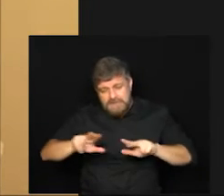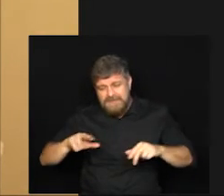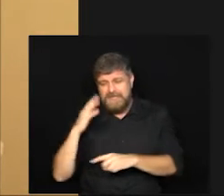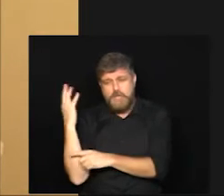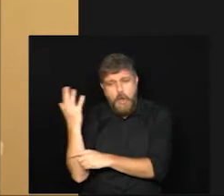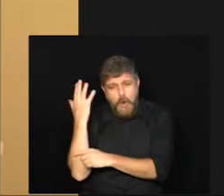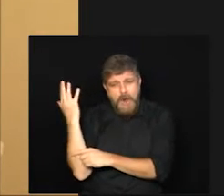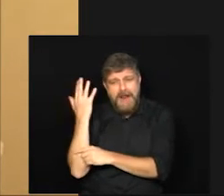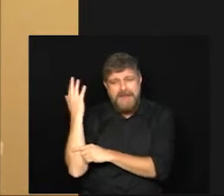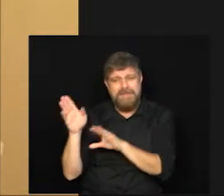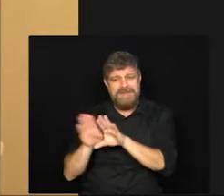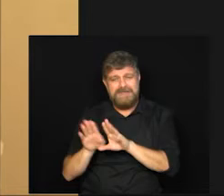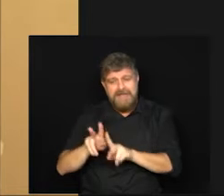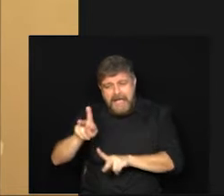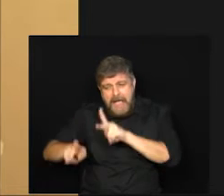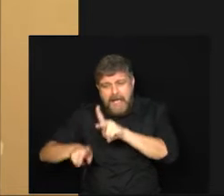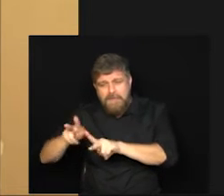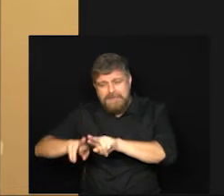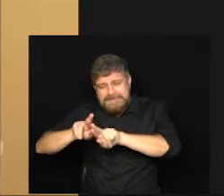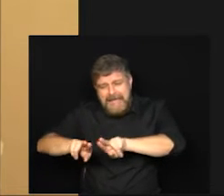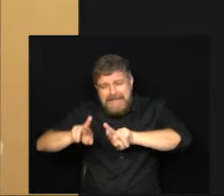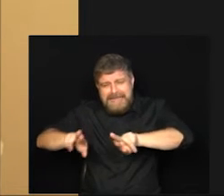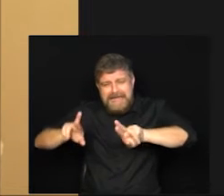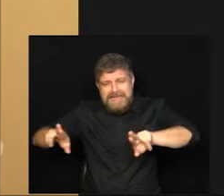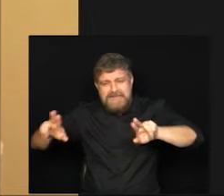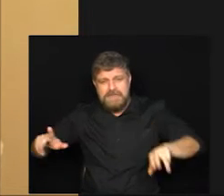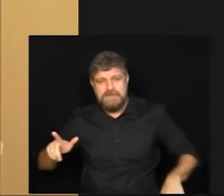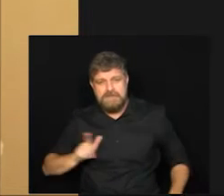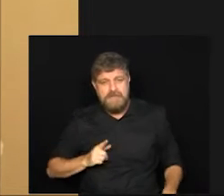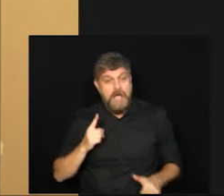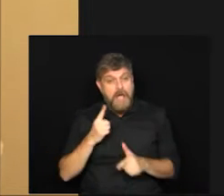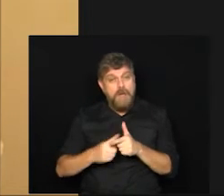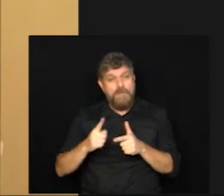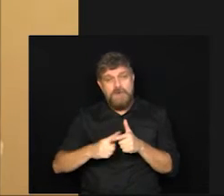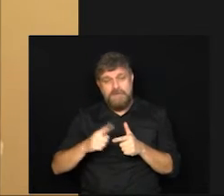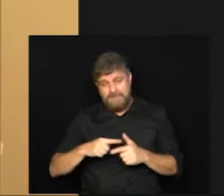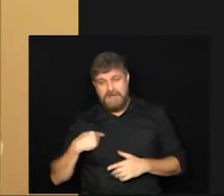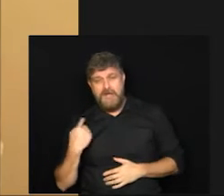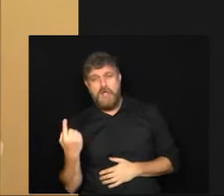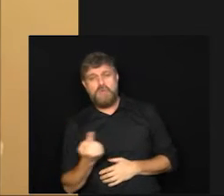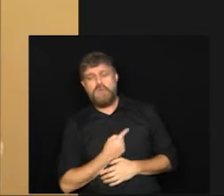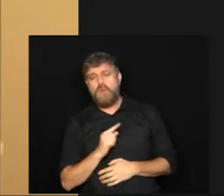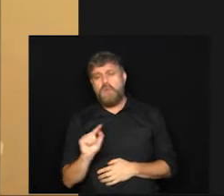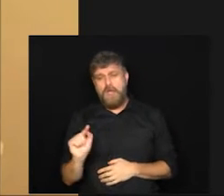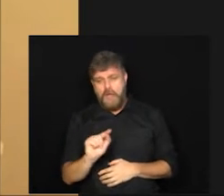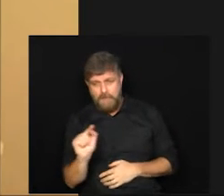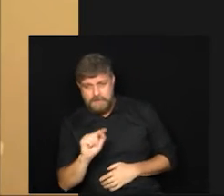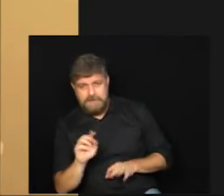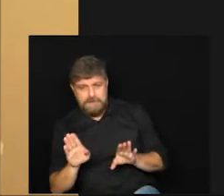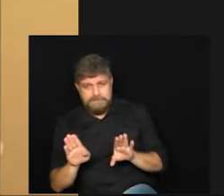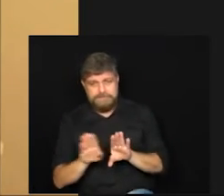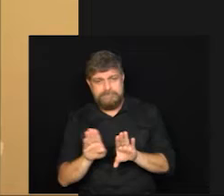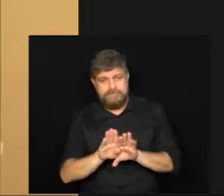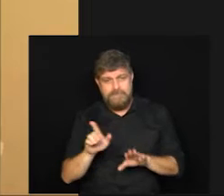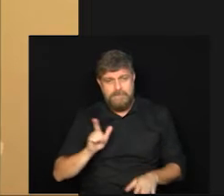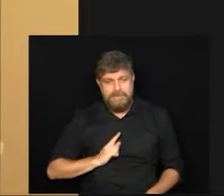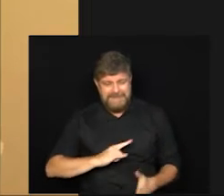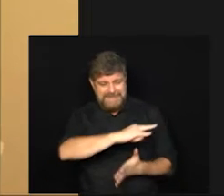populacional mas o problema nosso é também a